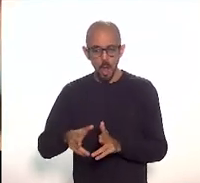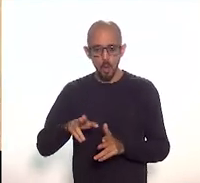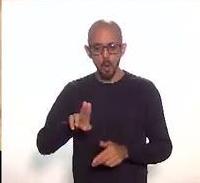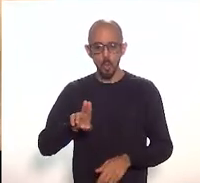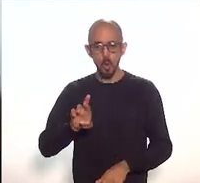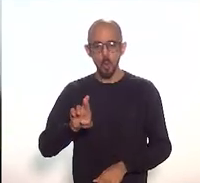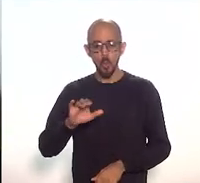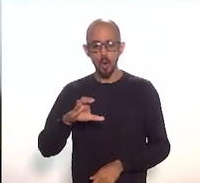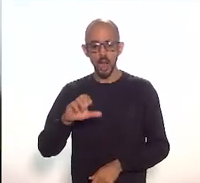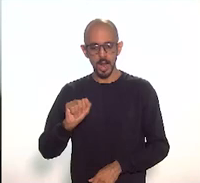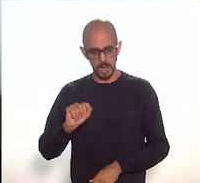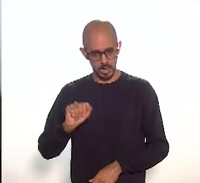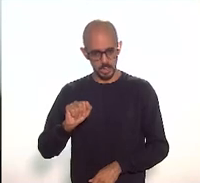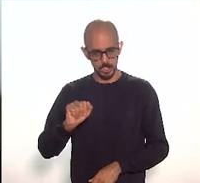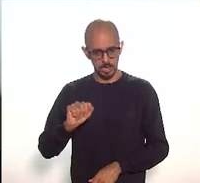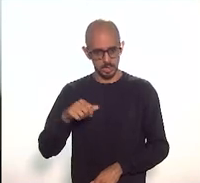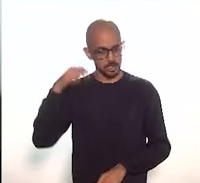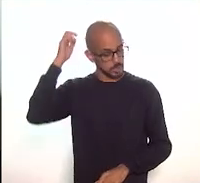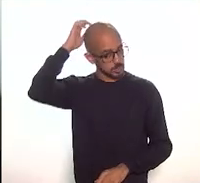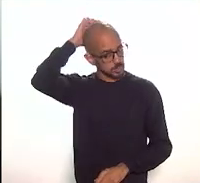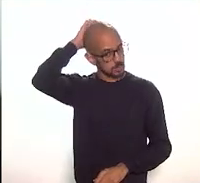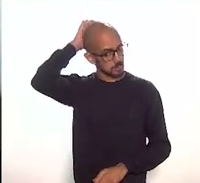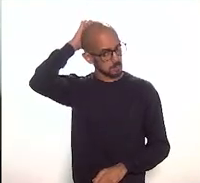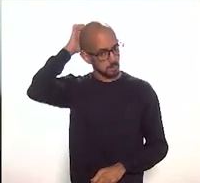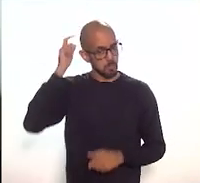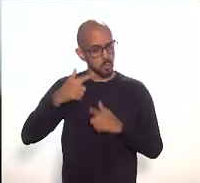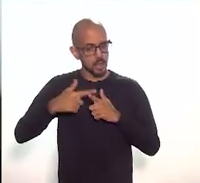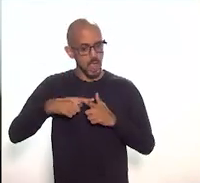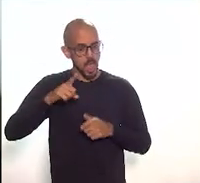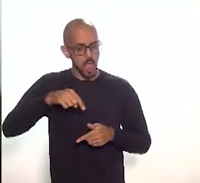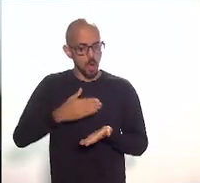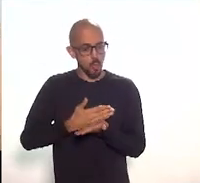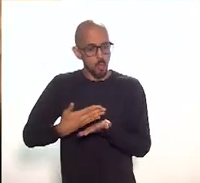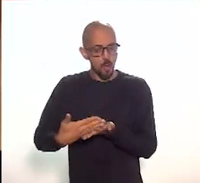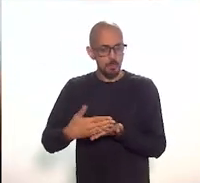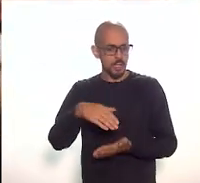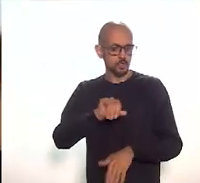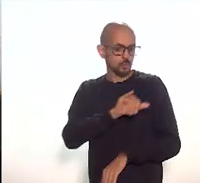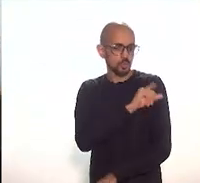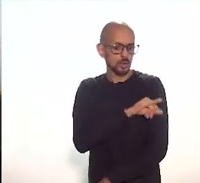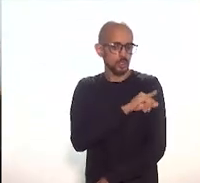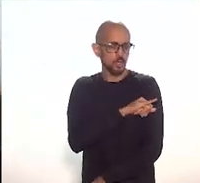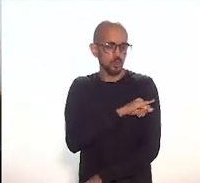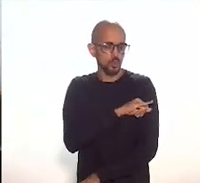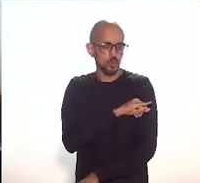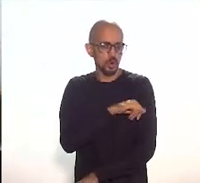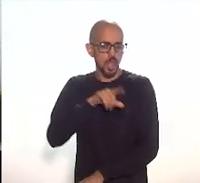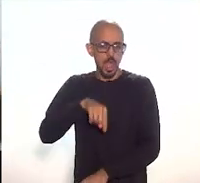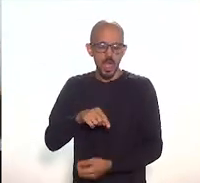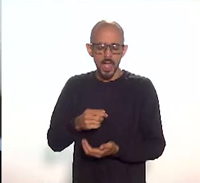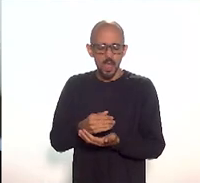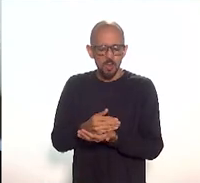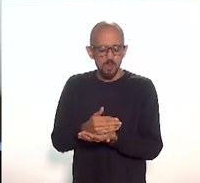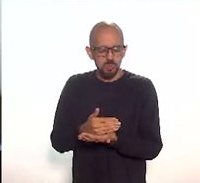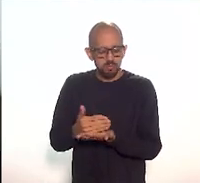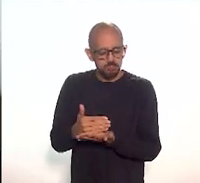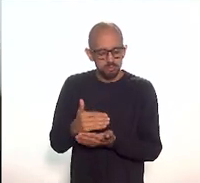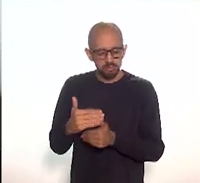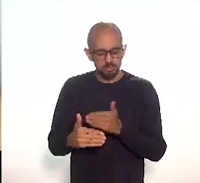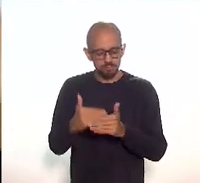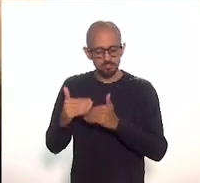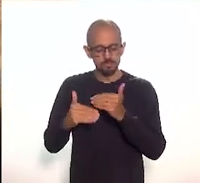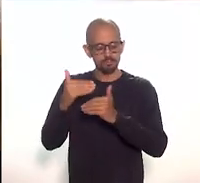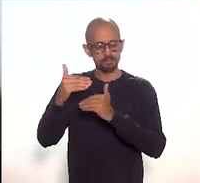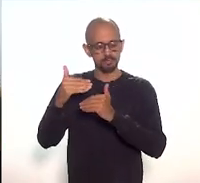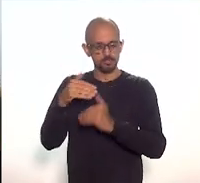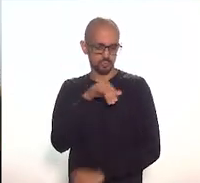tudo começa, com os primeiros fundamentos da nossa cidade. E aí eu